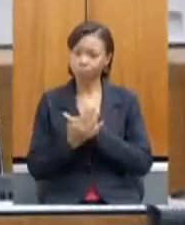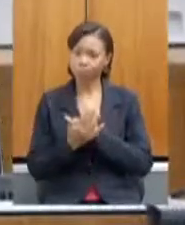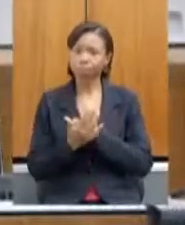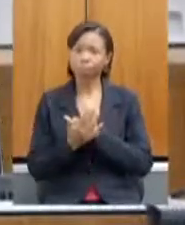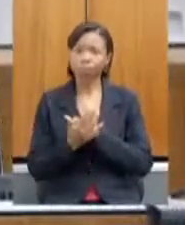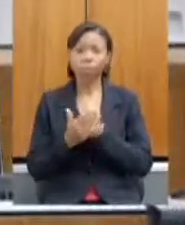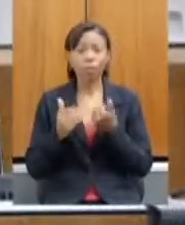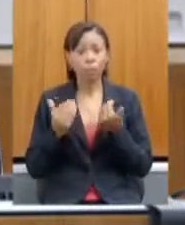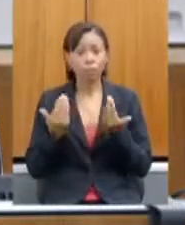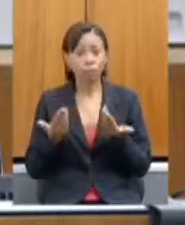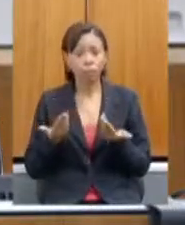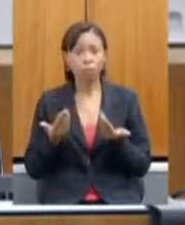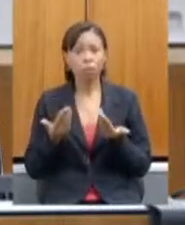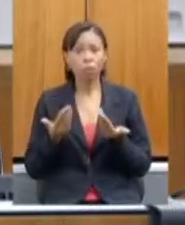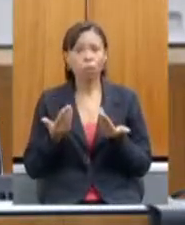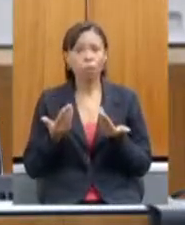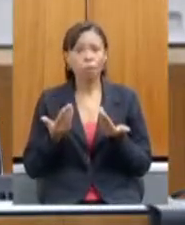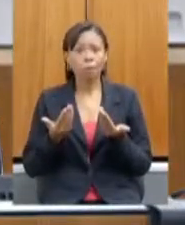então,